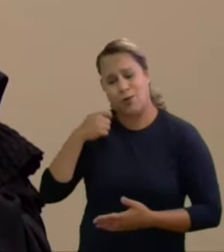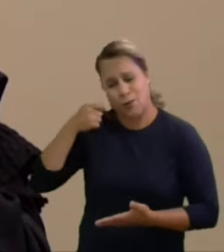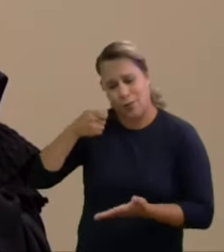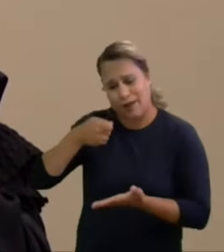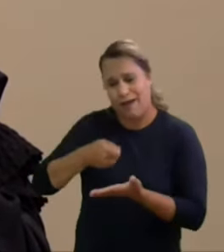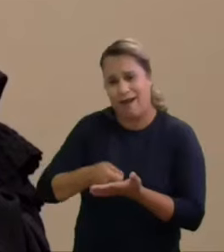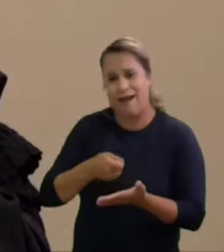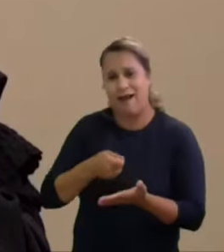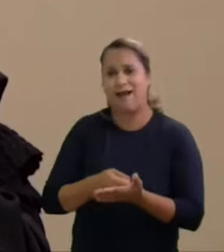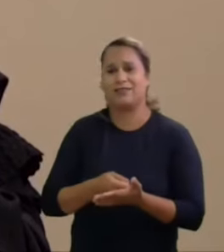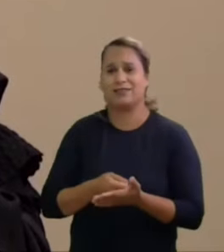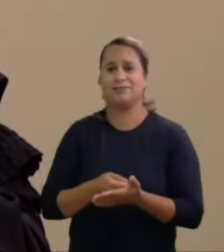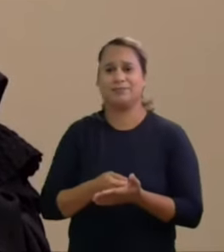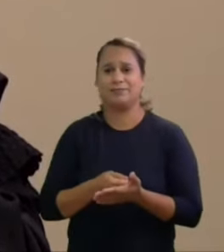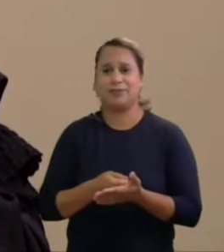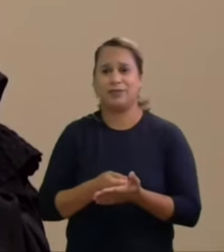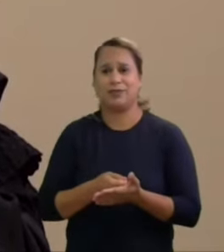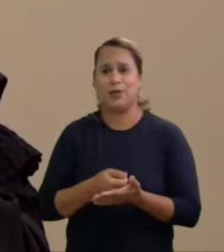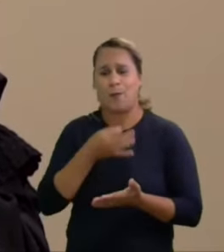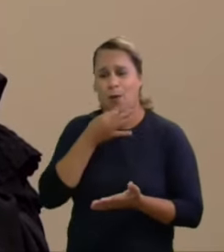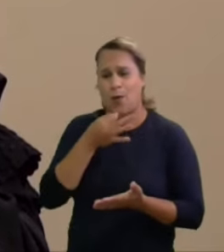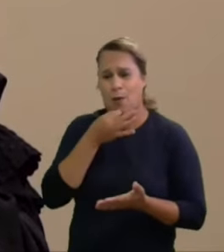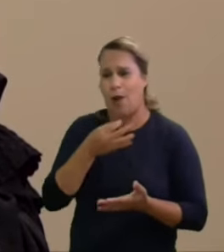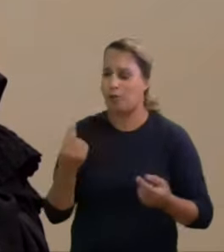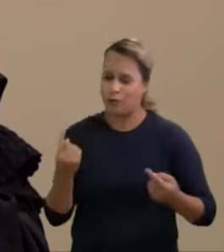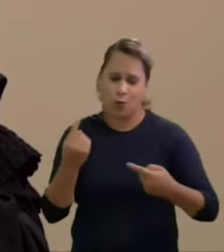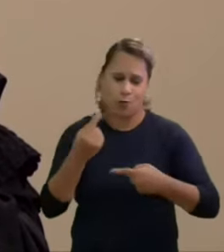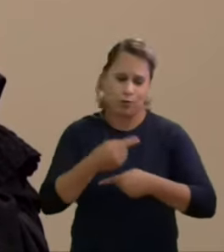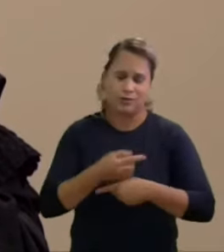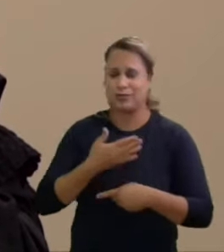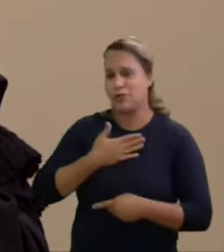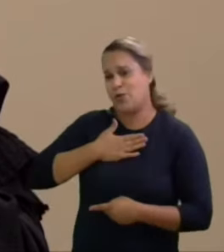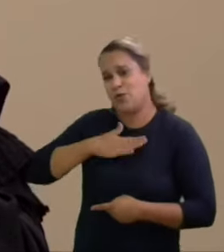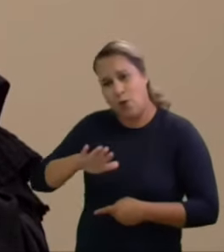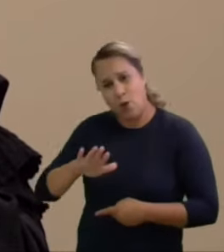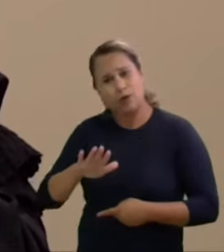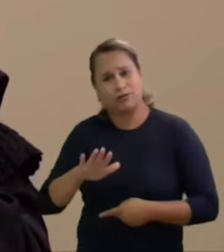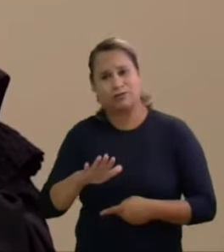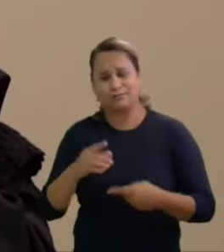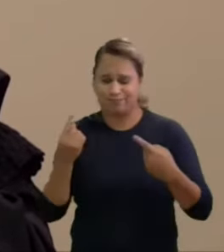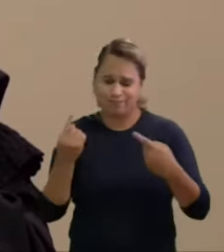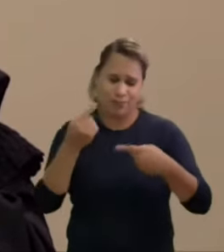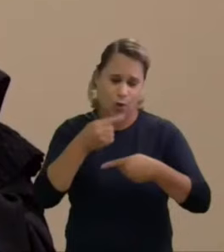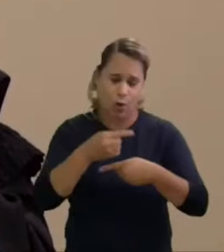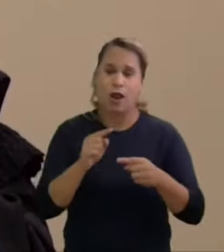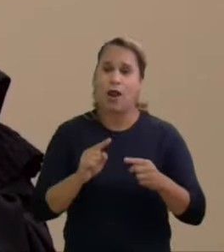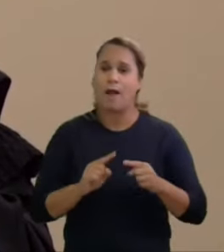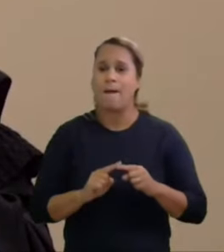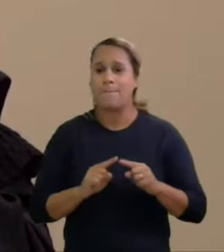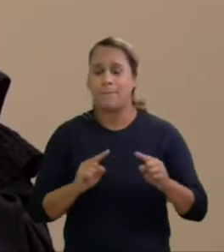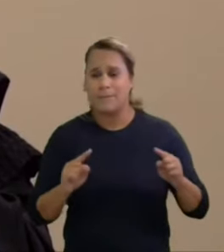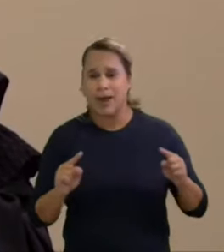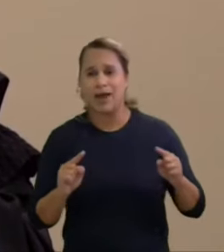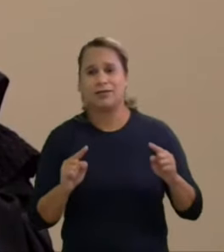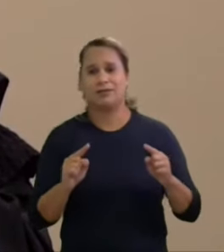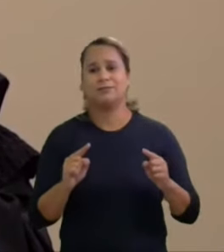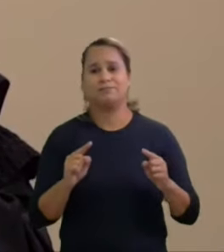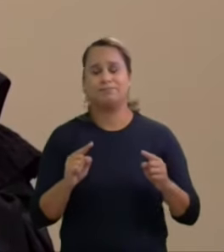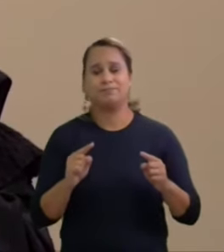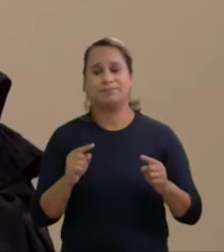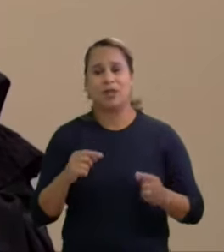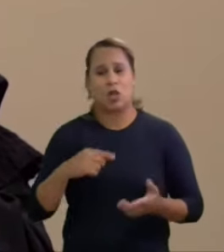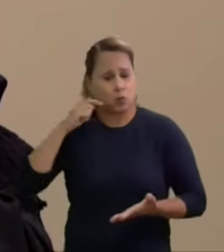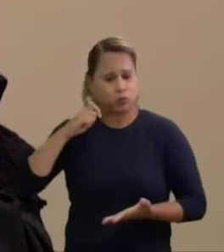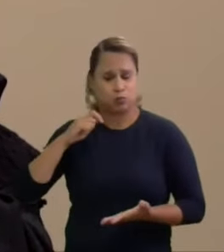aqui discordâncias a gente não gosta de discordar eu não sou a dona da verdade por certo meu voto está pleno de defeitos cheios de